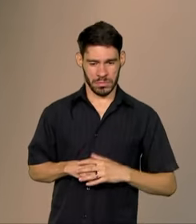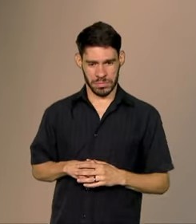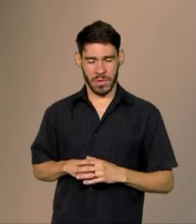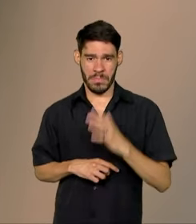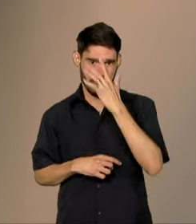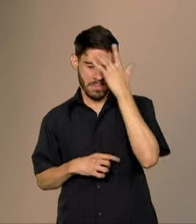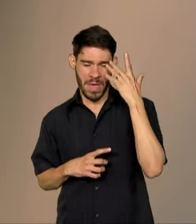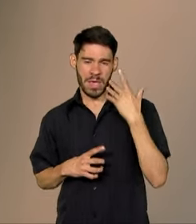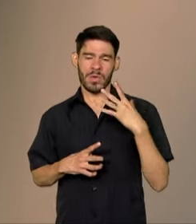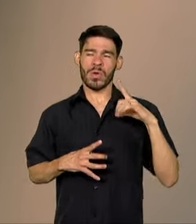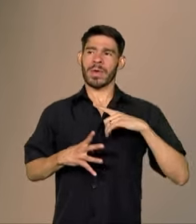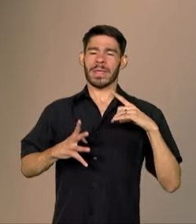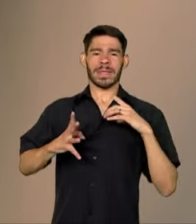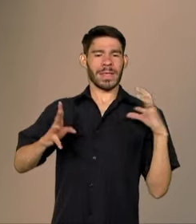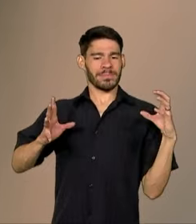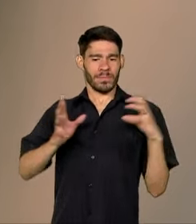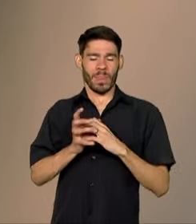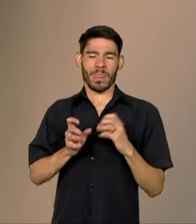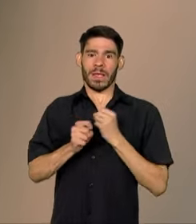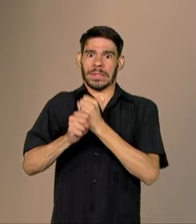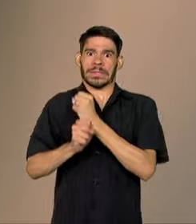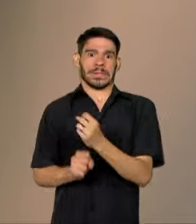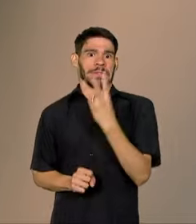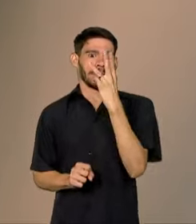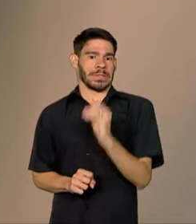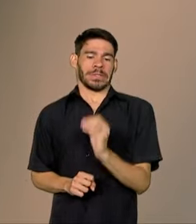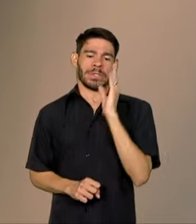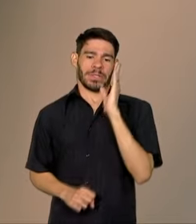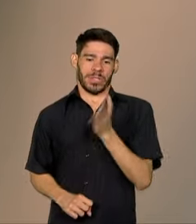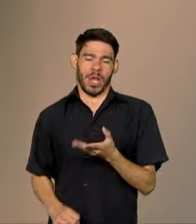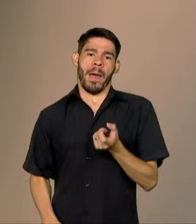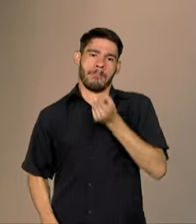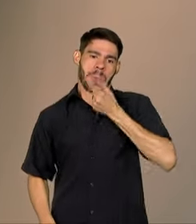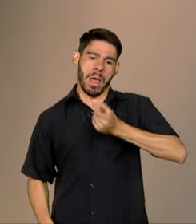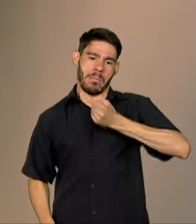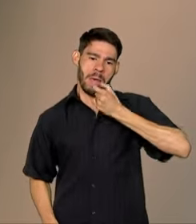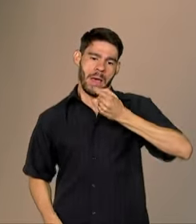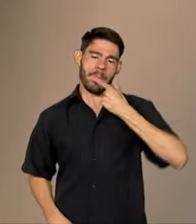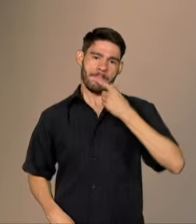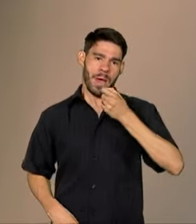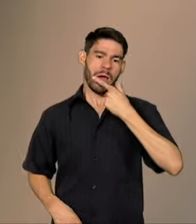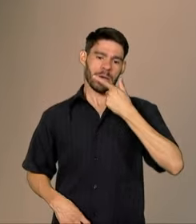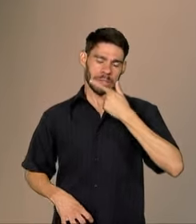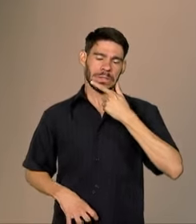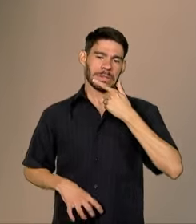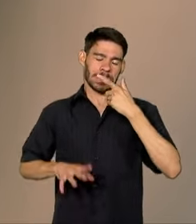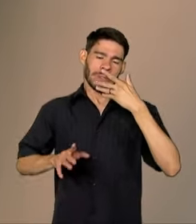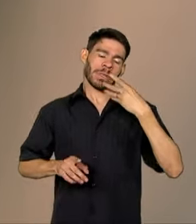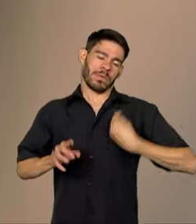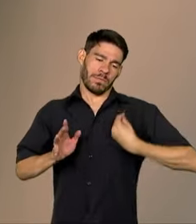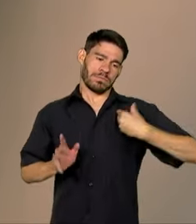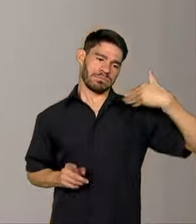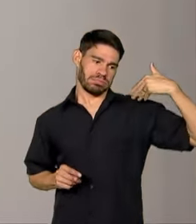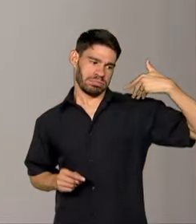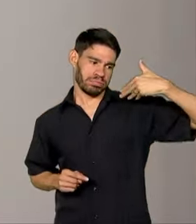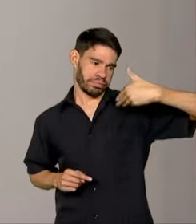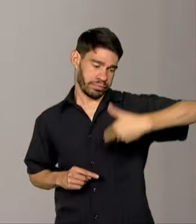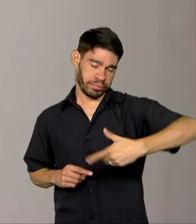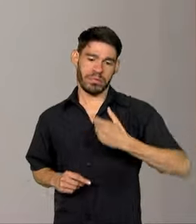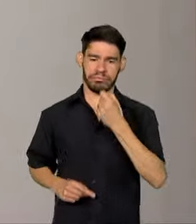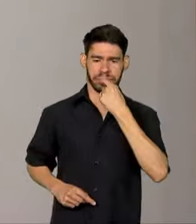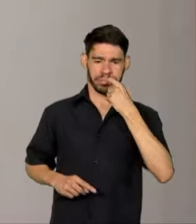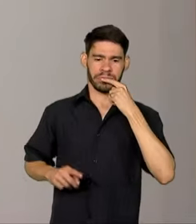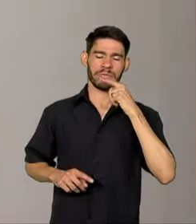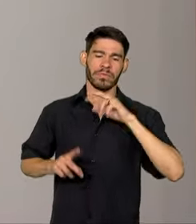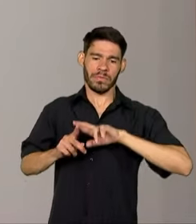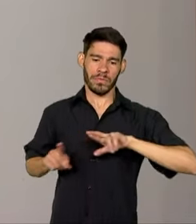a gente tem pessoas vivendo com HIV há mais de 30 anos, tomando remédio, tomando diferentes medicamentos ao longo da vida. Então, é